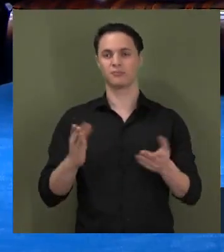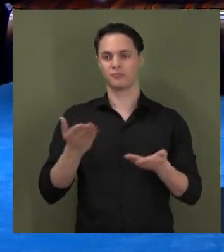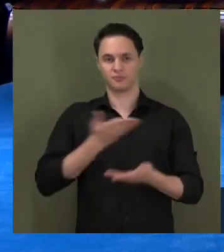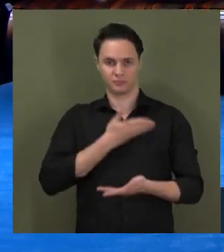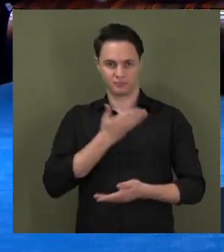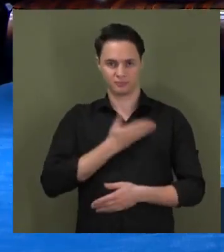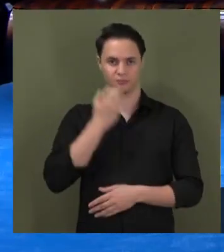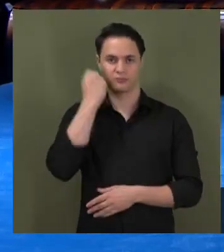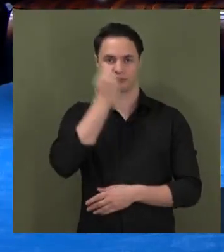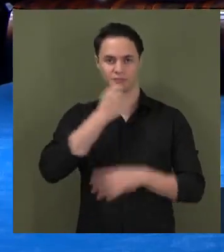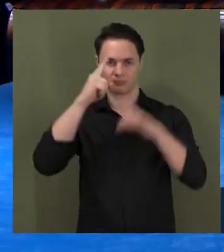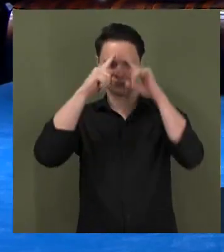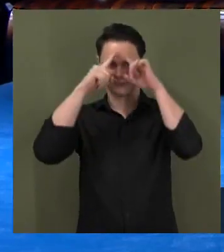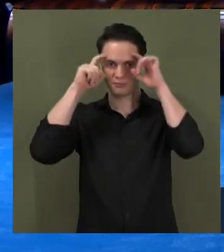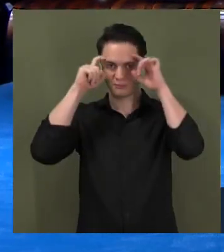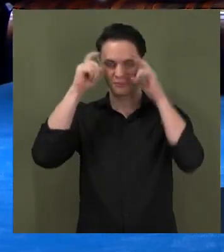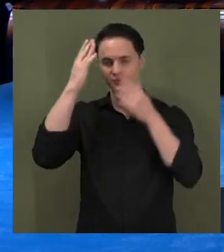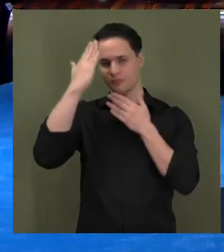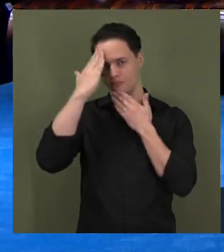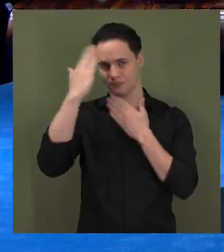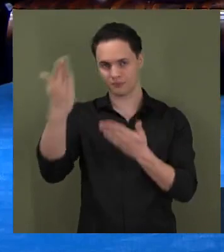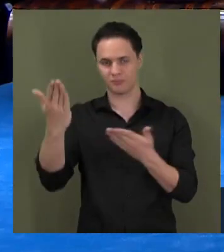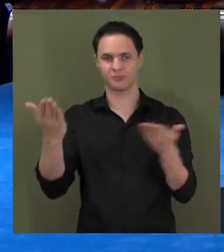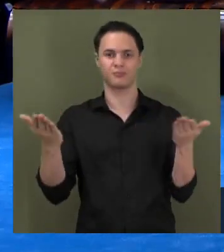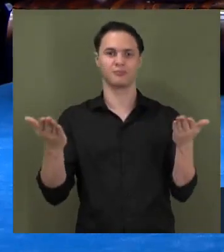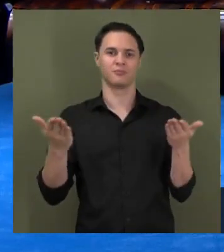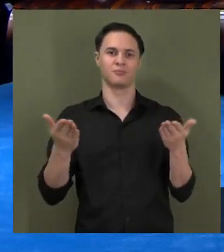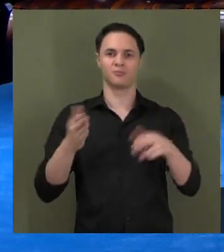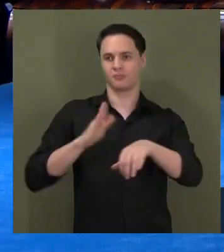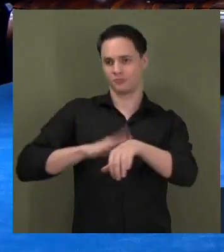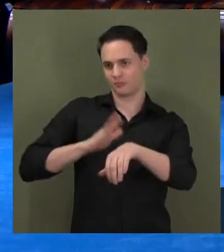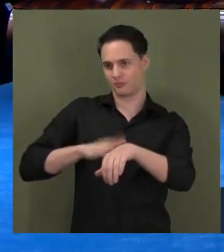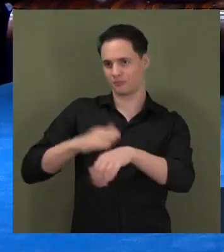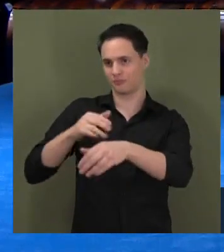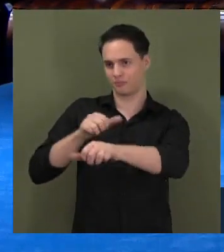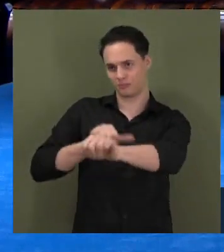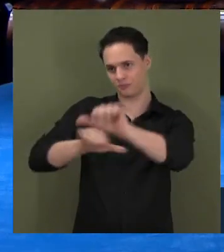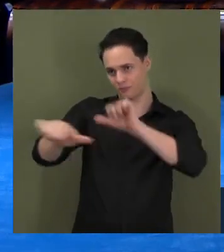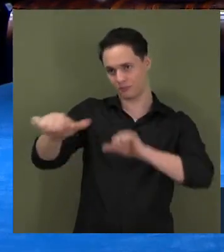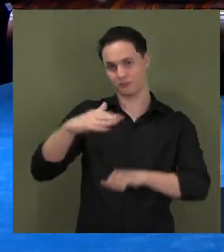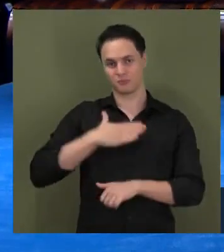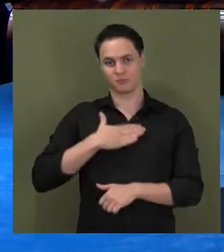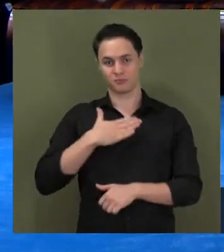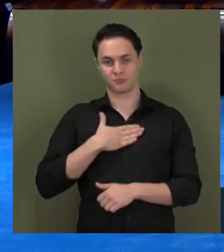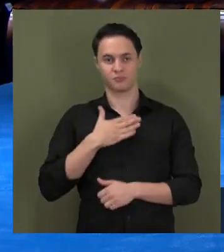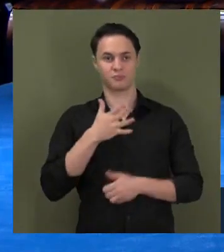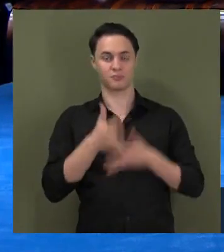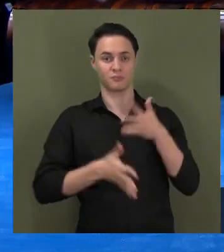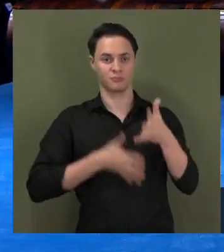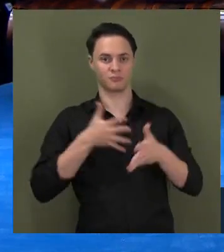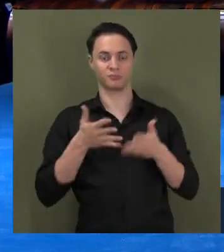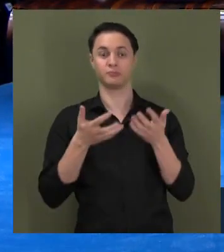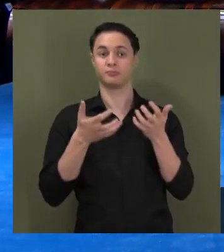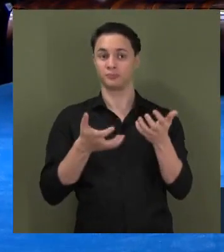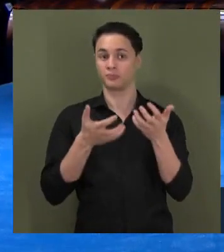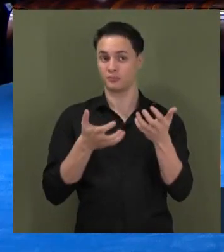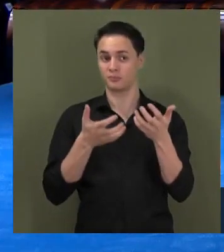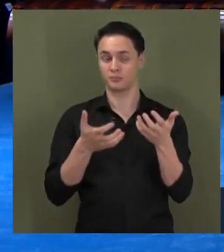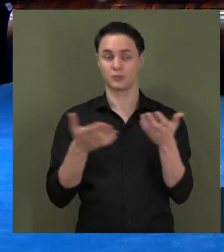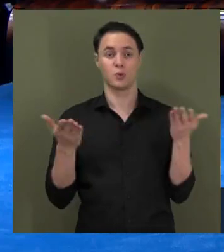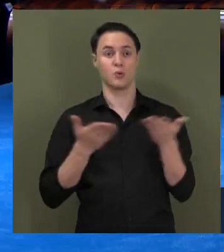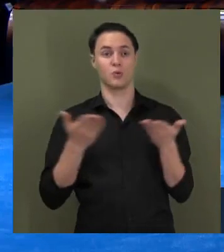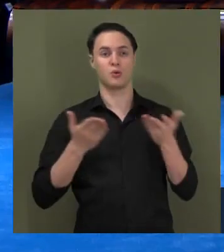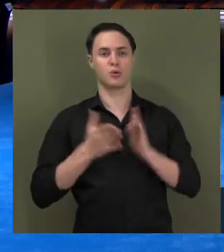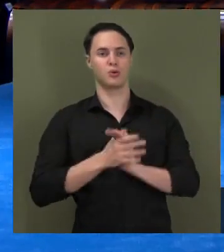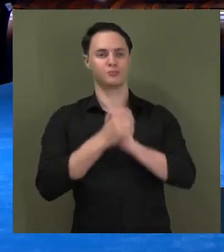senador Hamilton Mourão, muito obrigado, general, por ceder o seu primeiro lugar aqui na fala de hoje. Quero fazer aqui